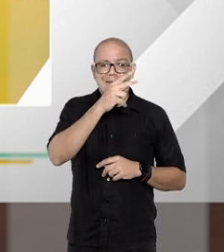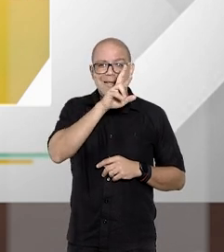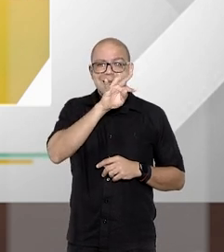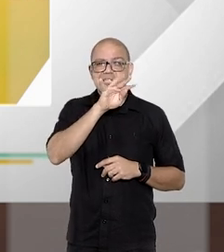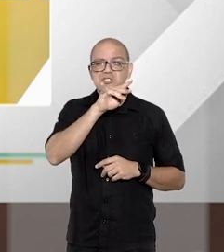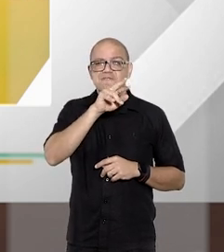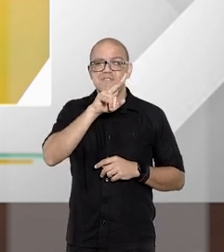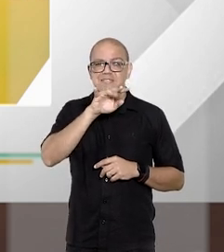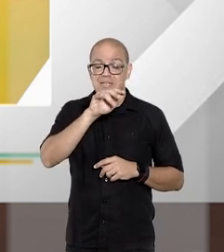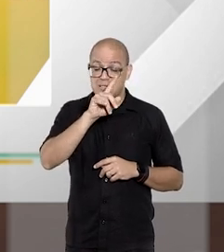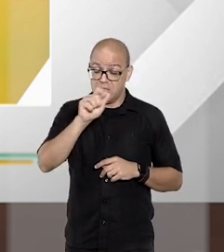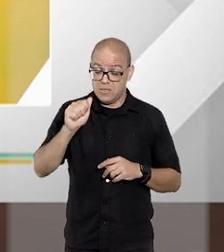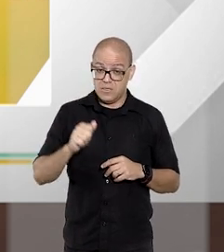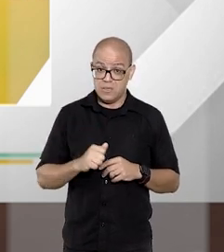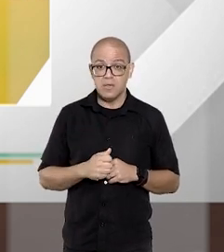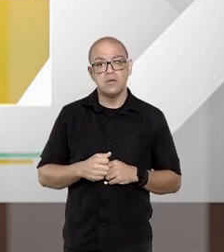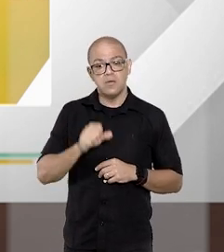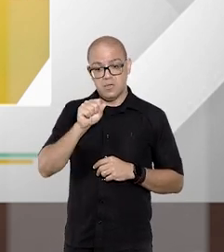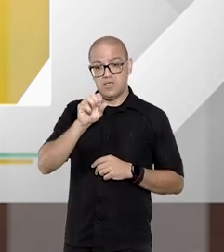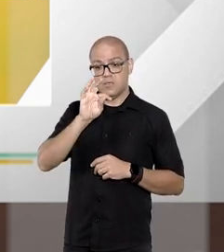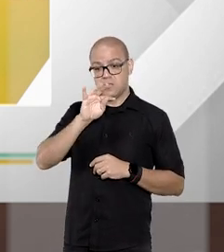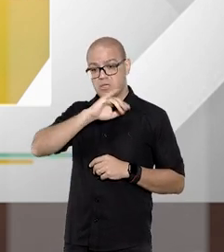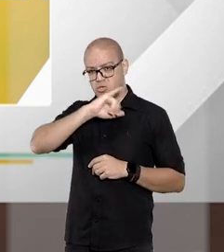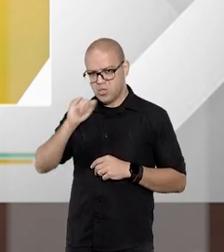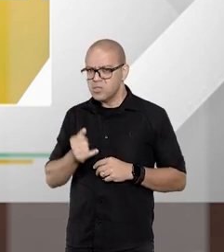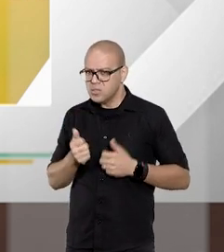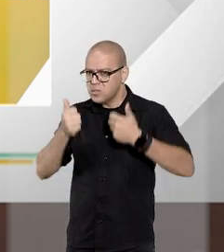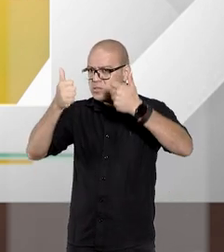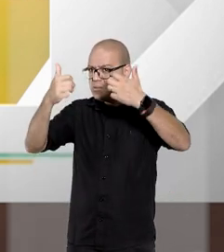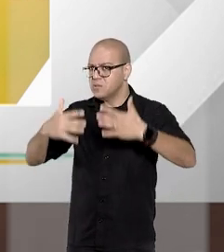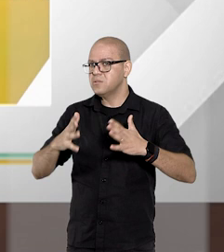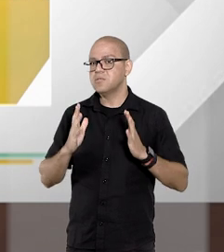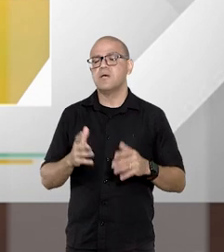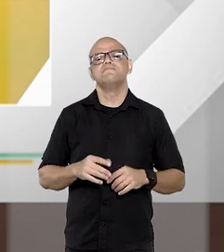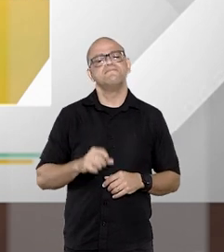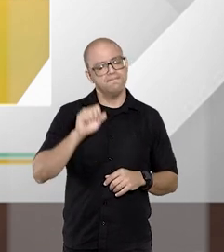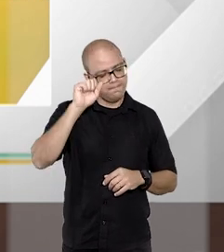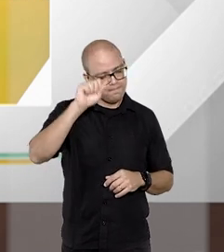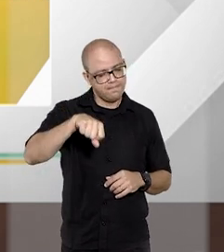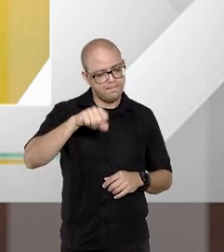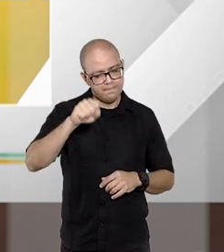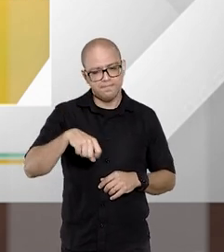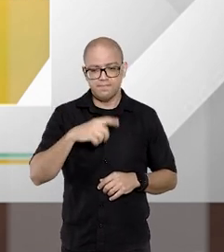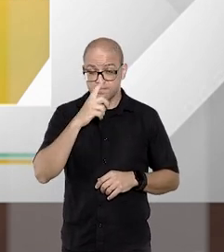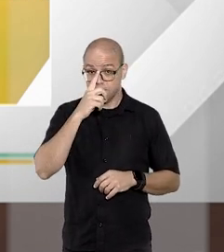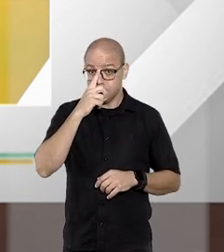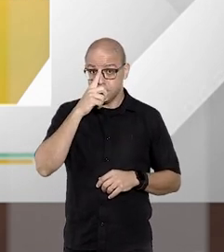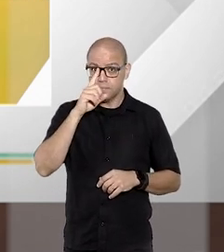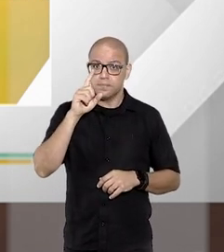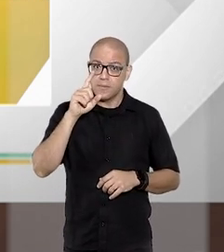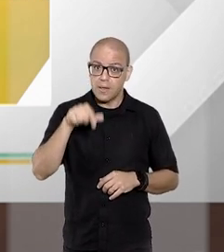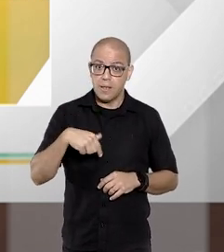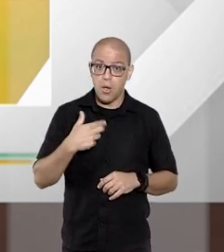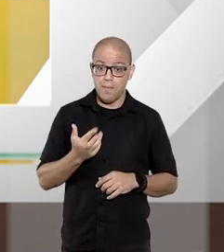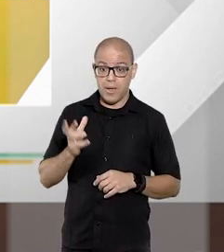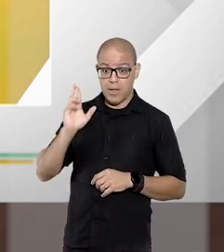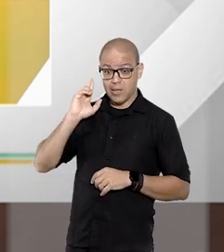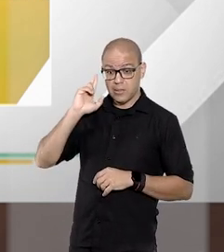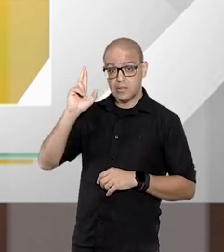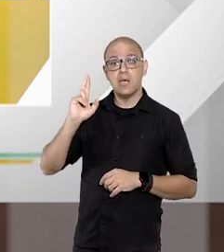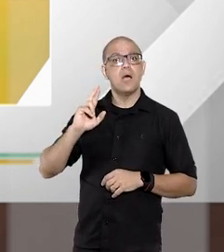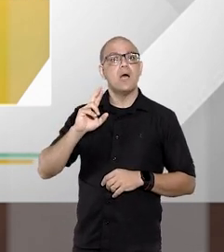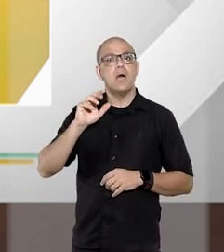STJ inclusive já se pronunciou sobre isso correto? sim correto ela é considerada uma